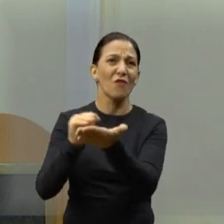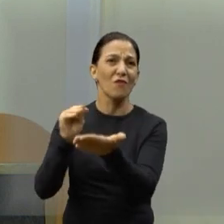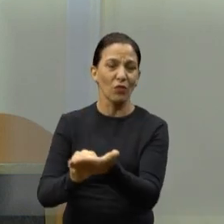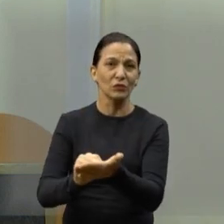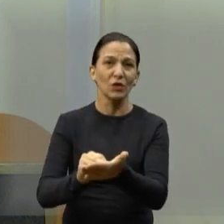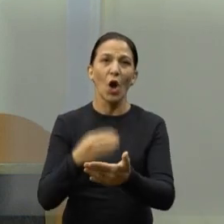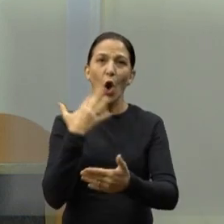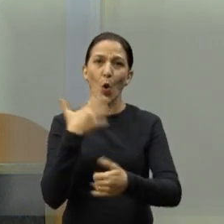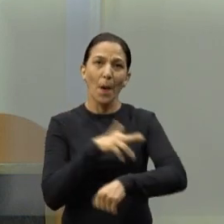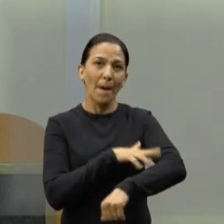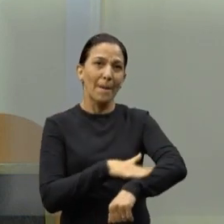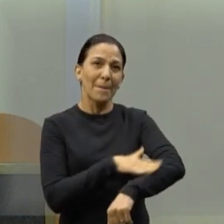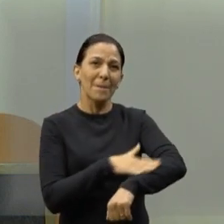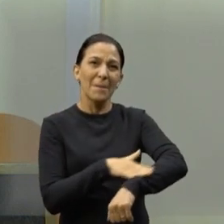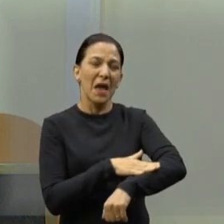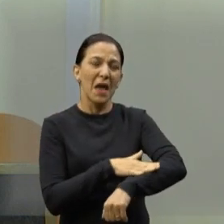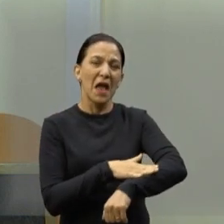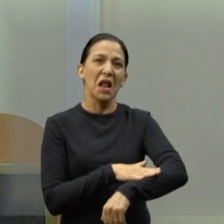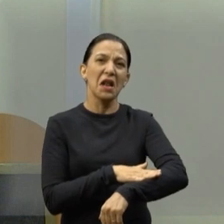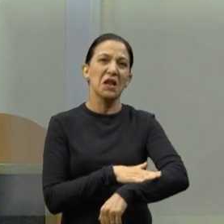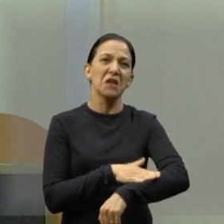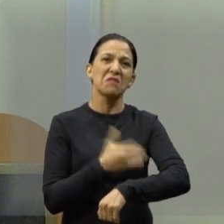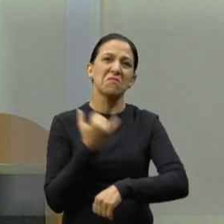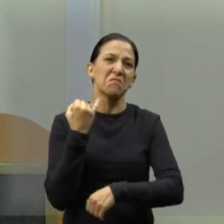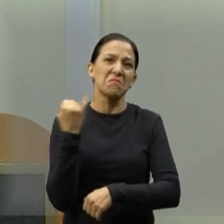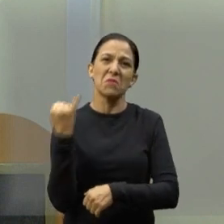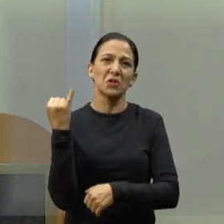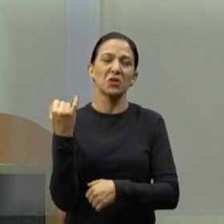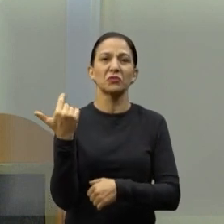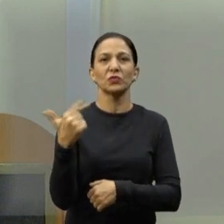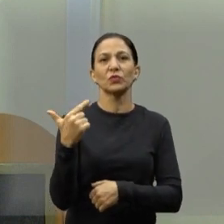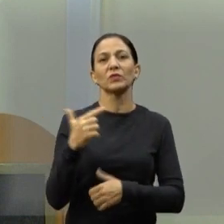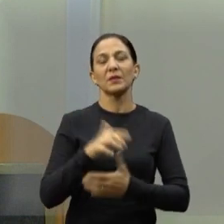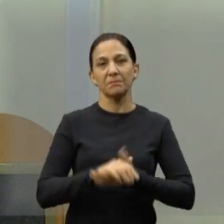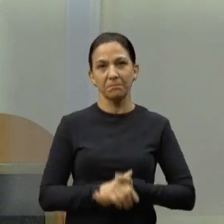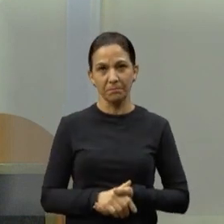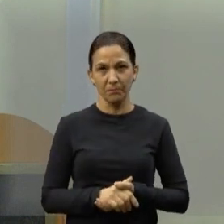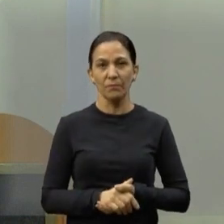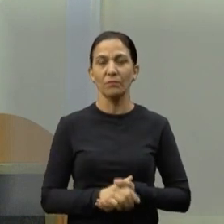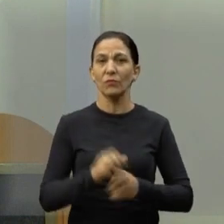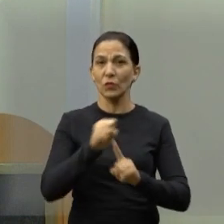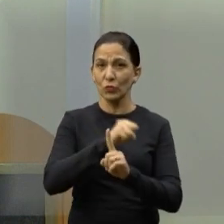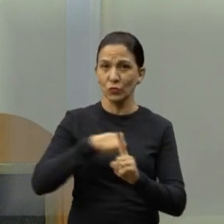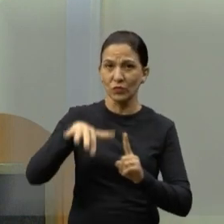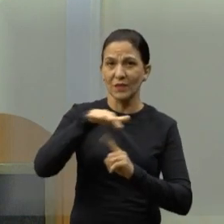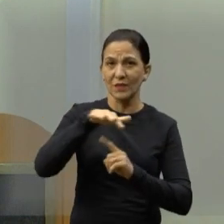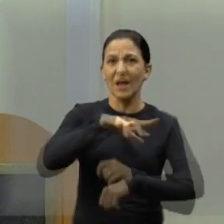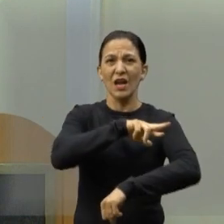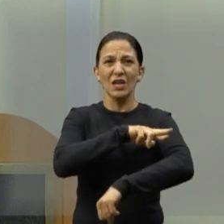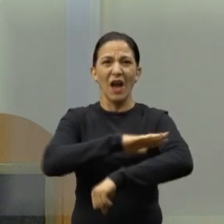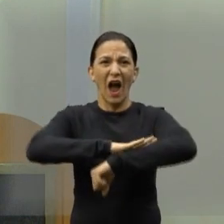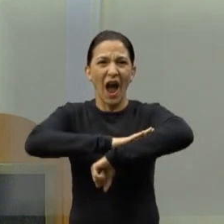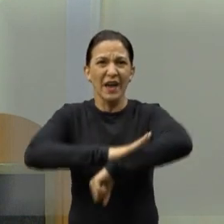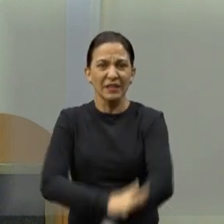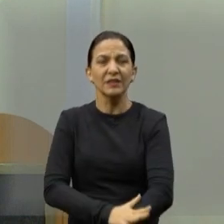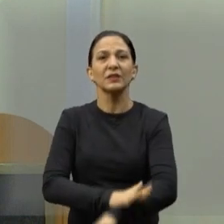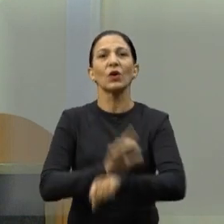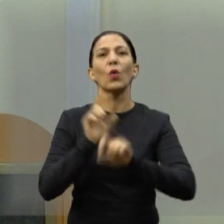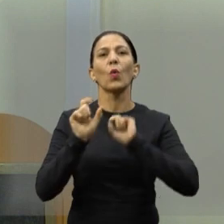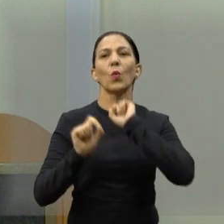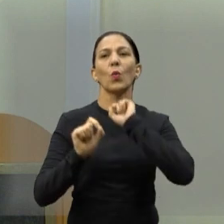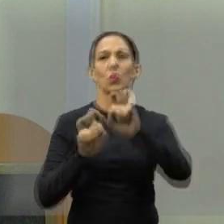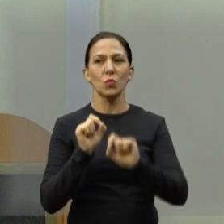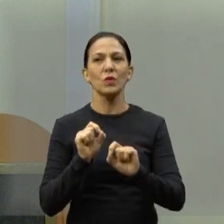da sua pele, acorde. E como disse Angela Davis, uma sociedade racista não basta